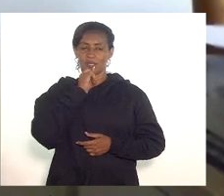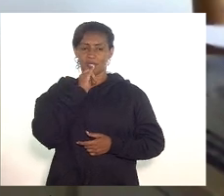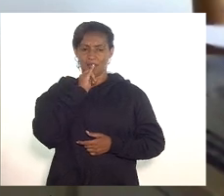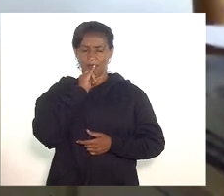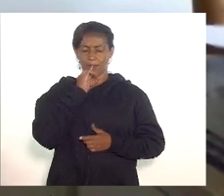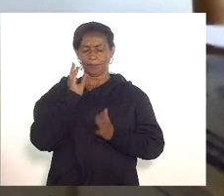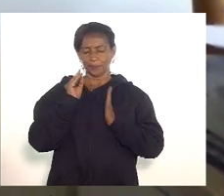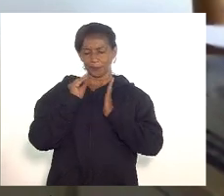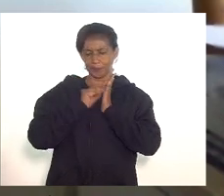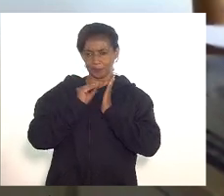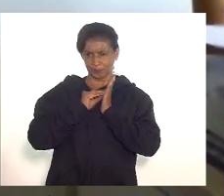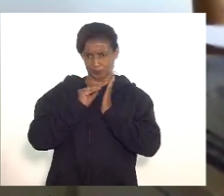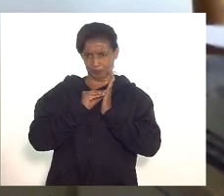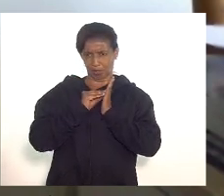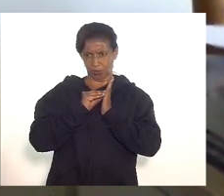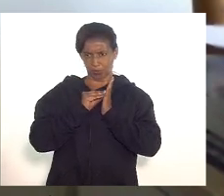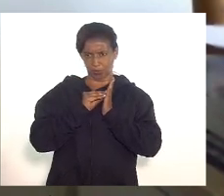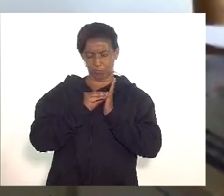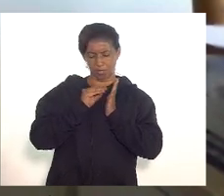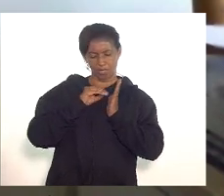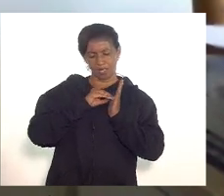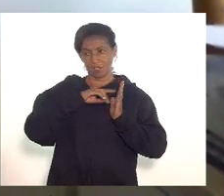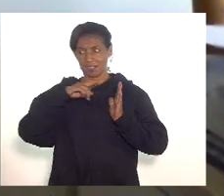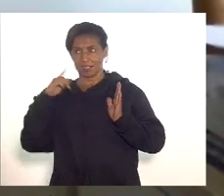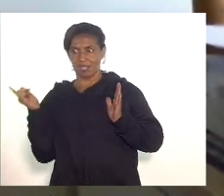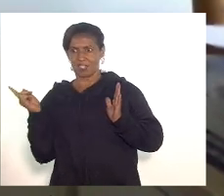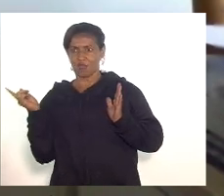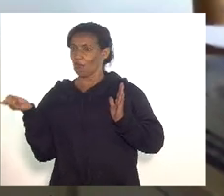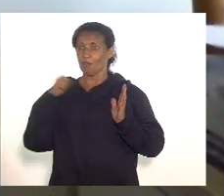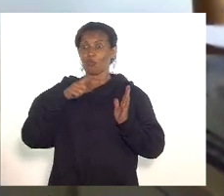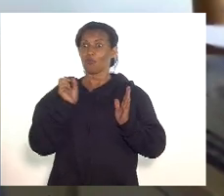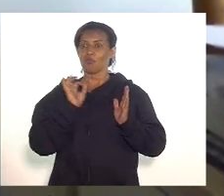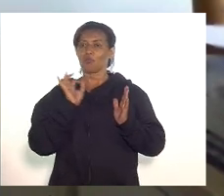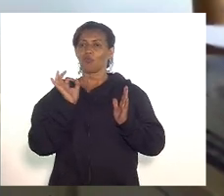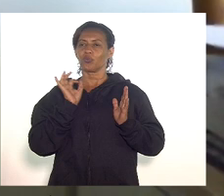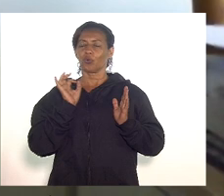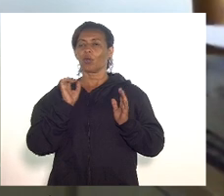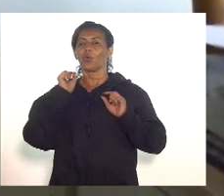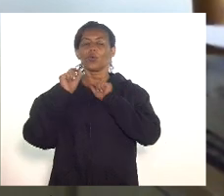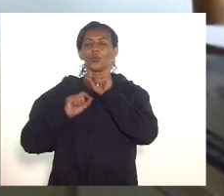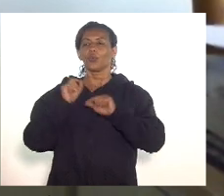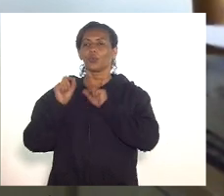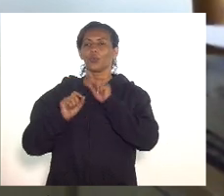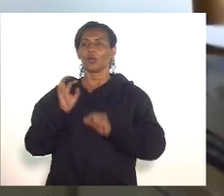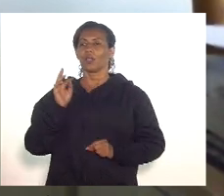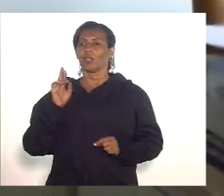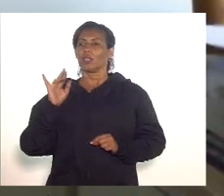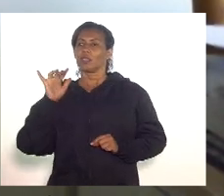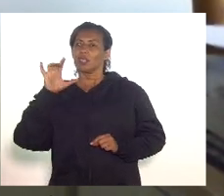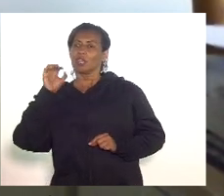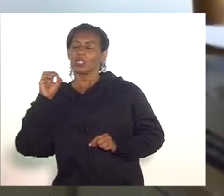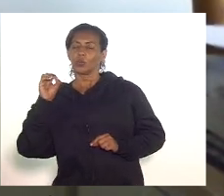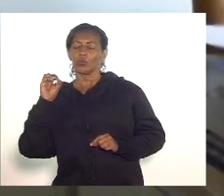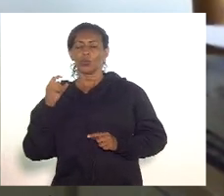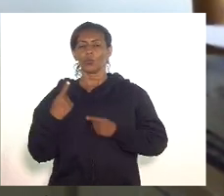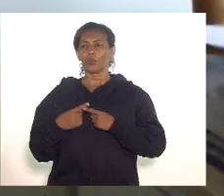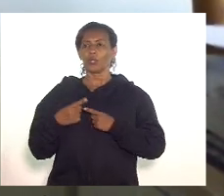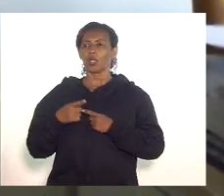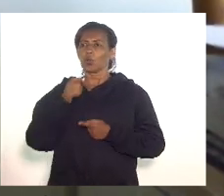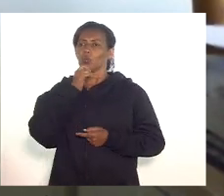pauta e não voltou o projeto da moagem do trigo e por quê? porque não tem a simulação